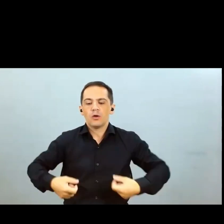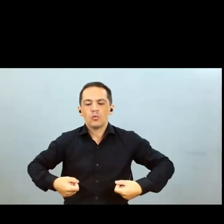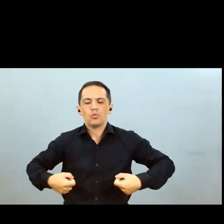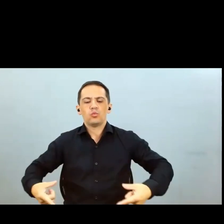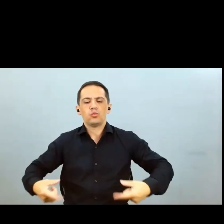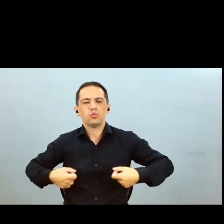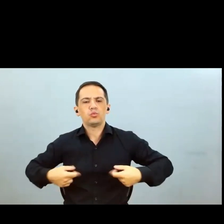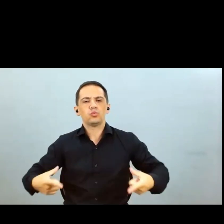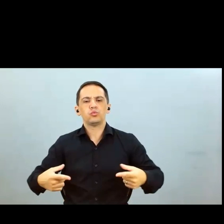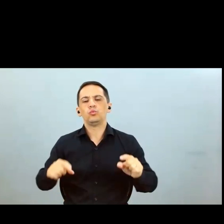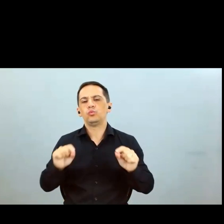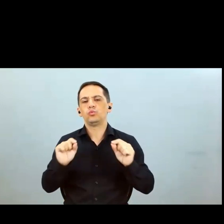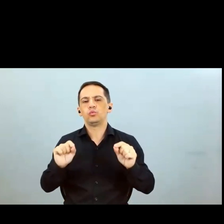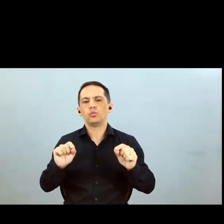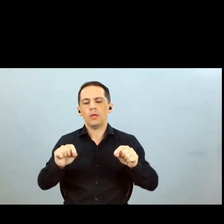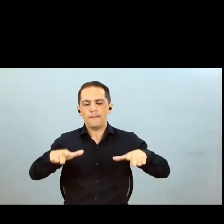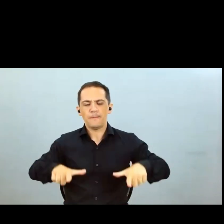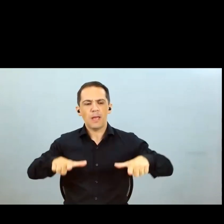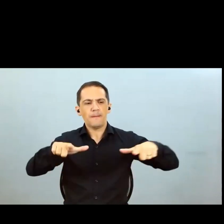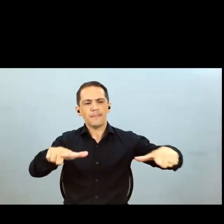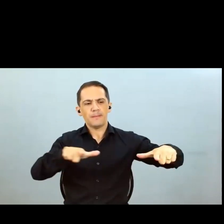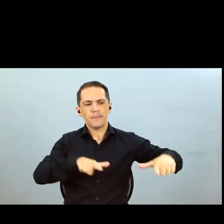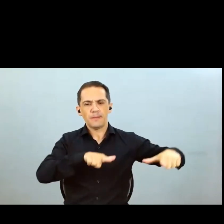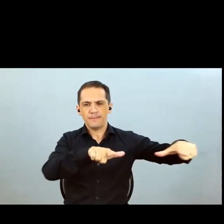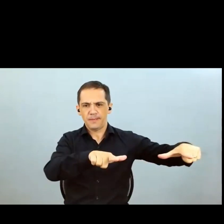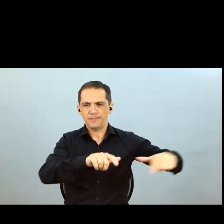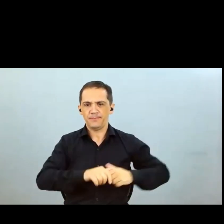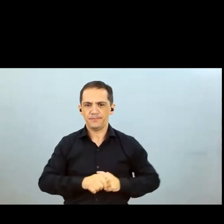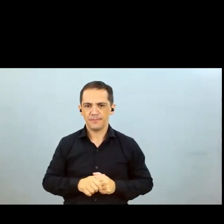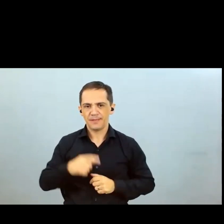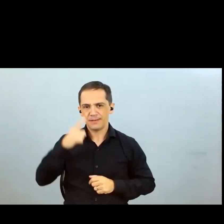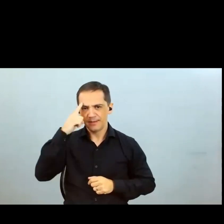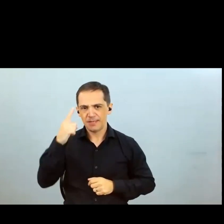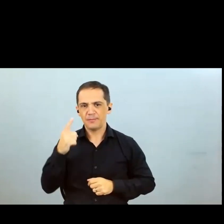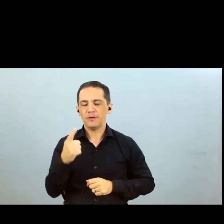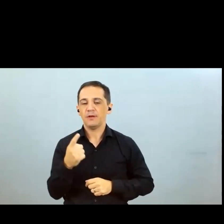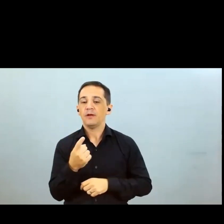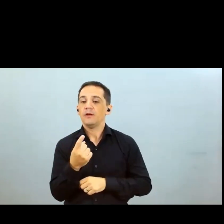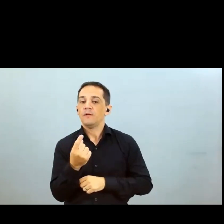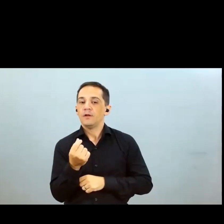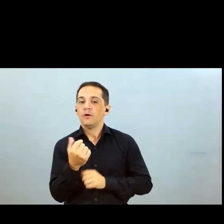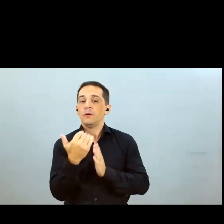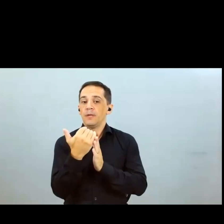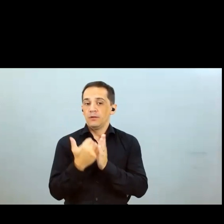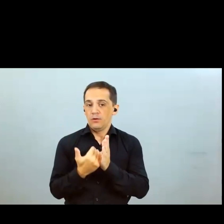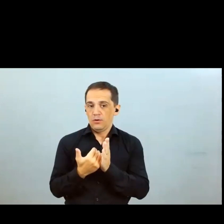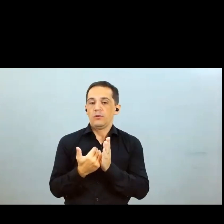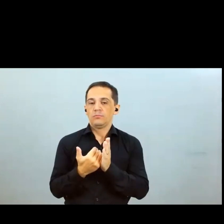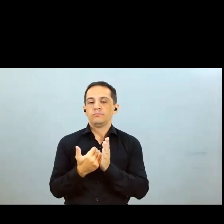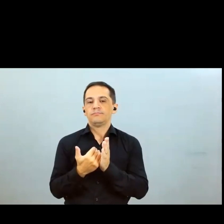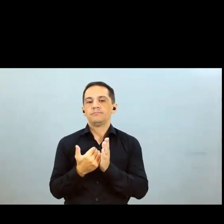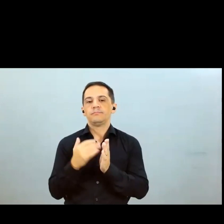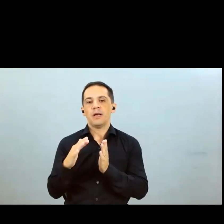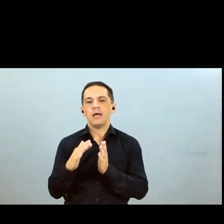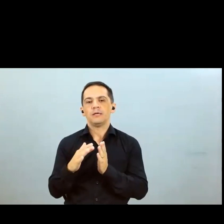numa base por hectare? Tem aquele trade-off de preços menores, mas aplicação maior, mas com o que vocês estão vendo